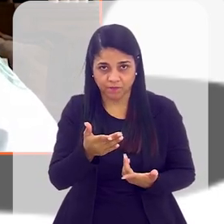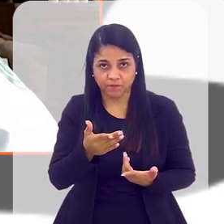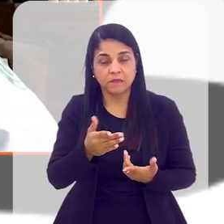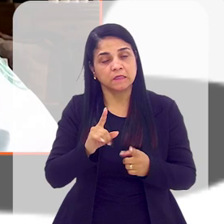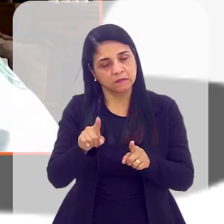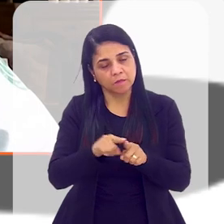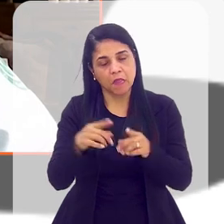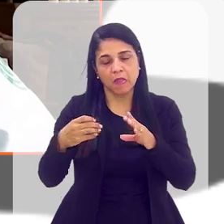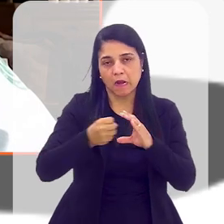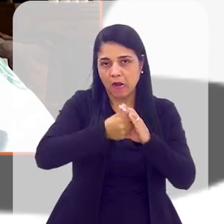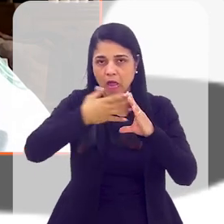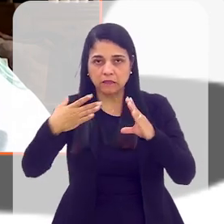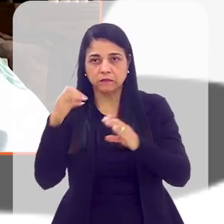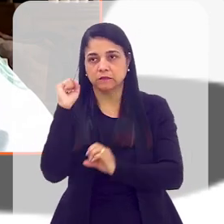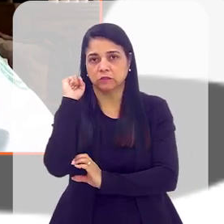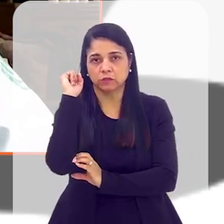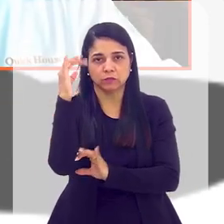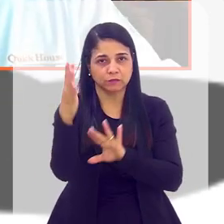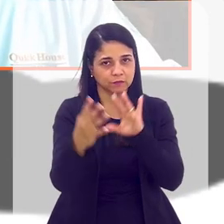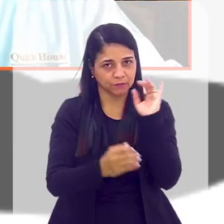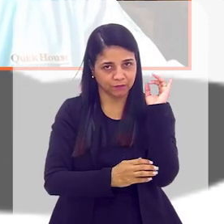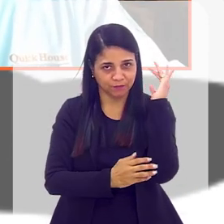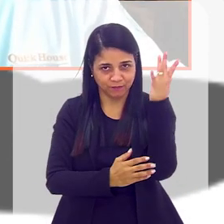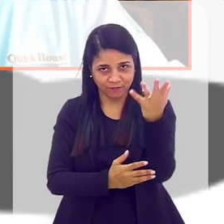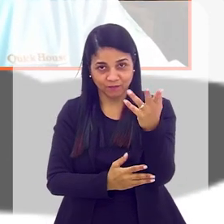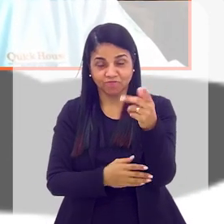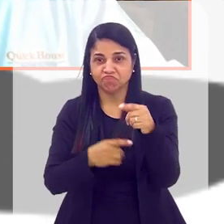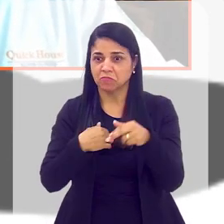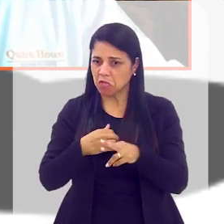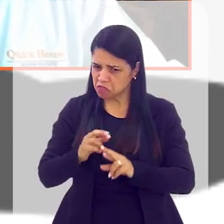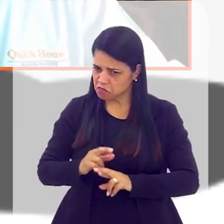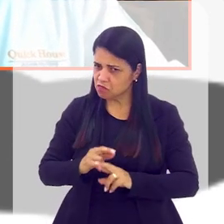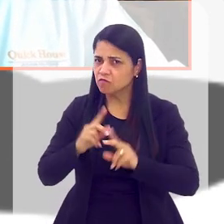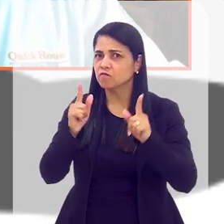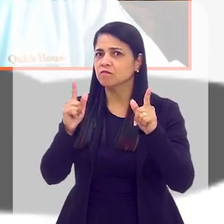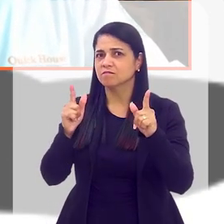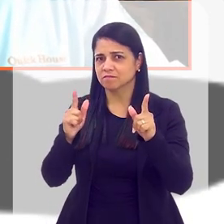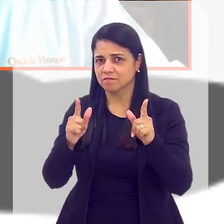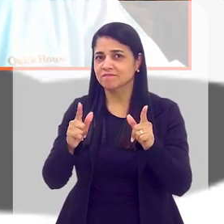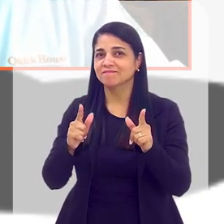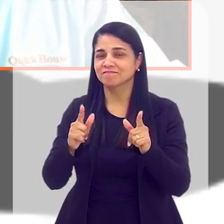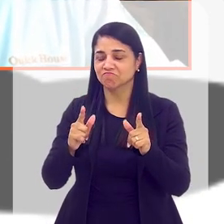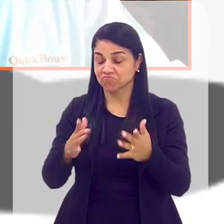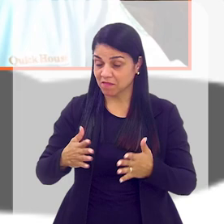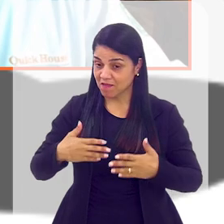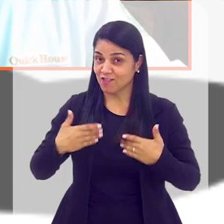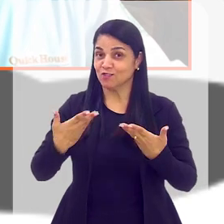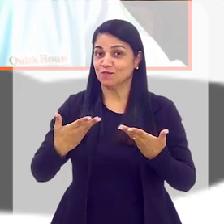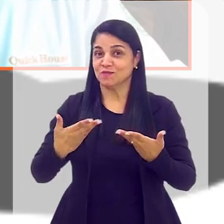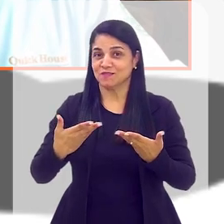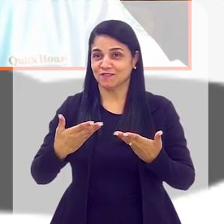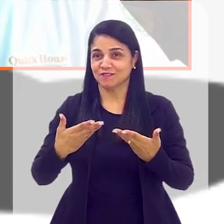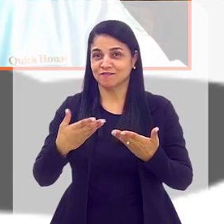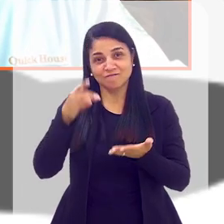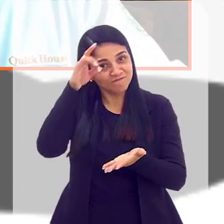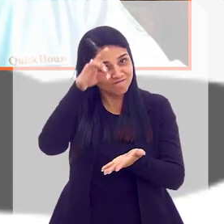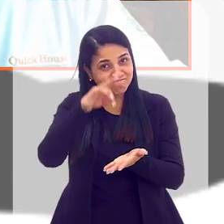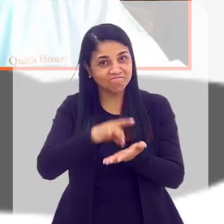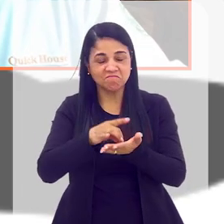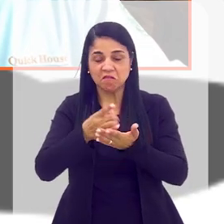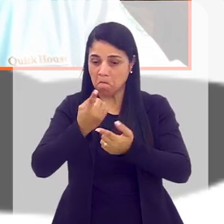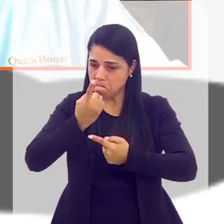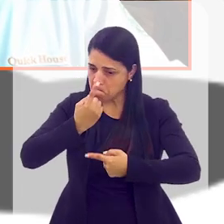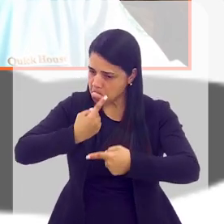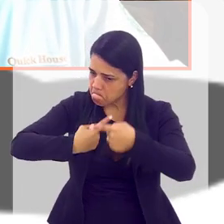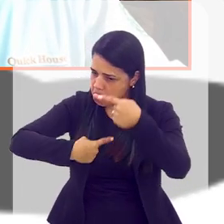característica de sustentabilidade da obra, né? Uau, um diferencial imenso. É surpreendente, porque isso é uma